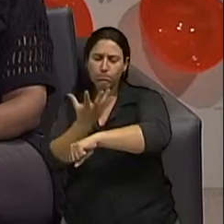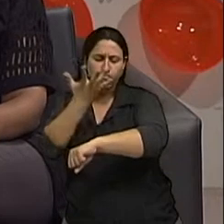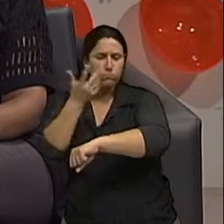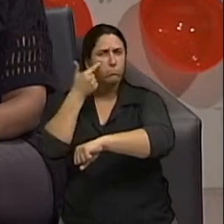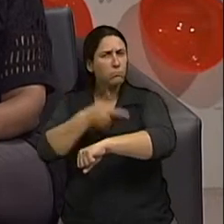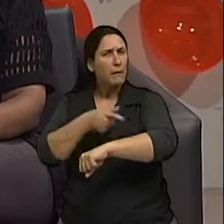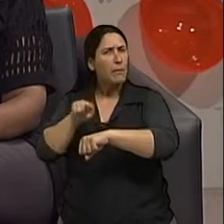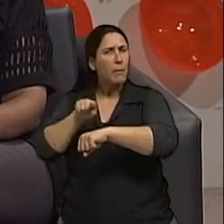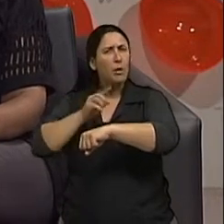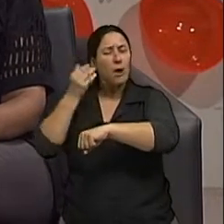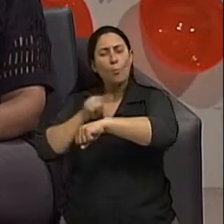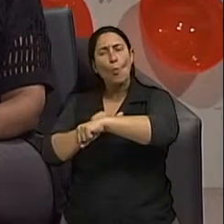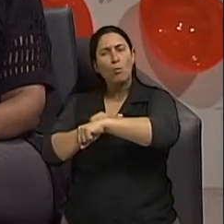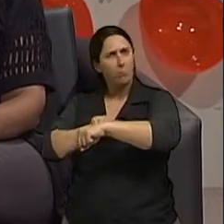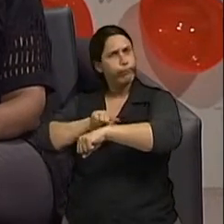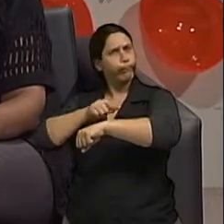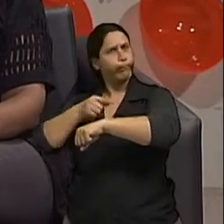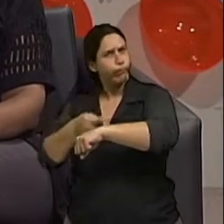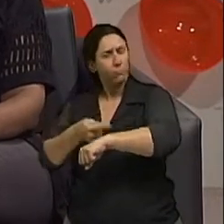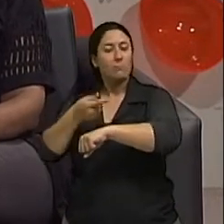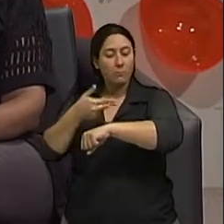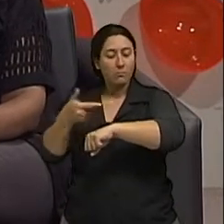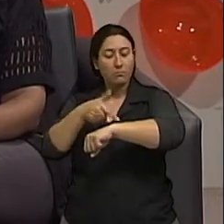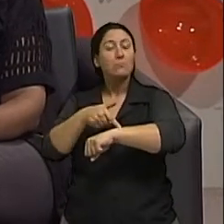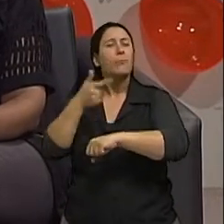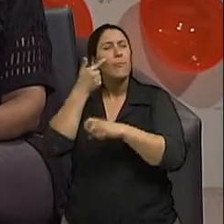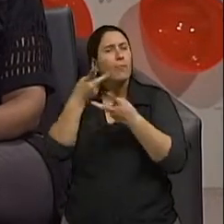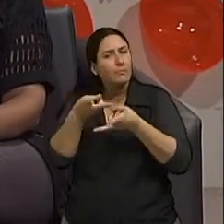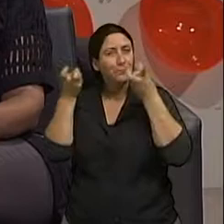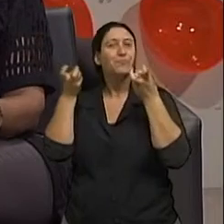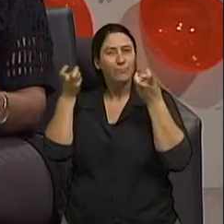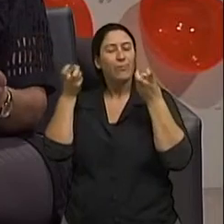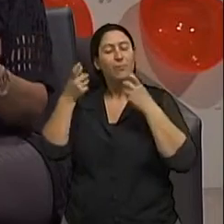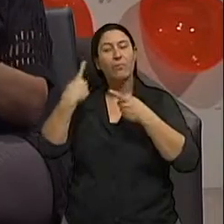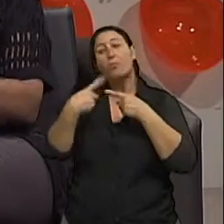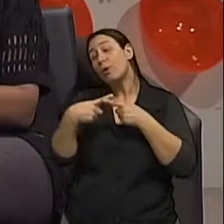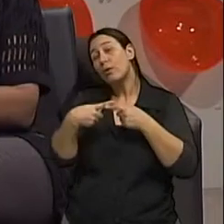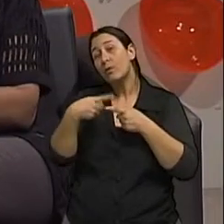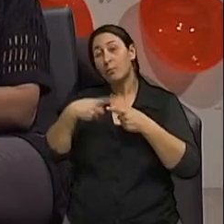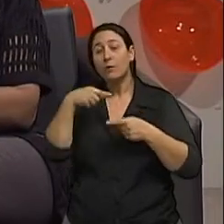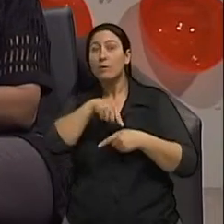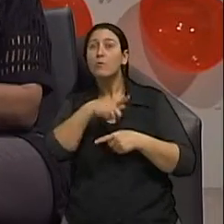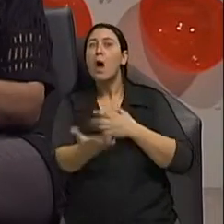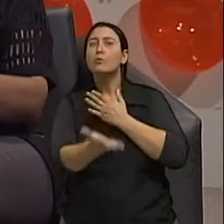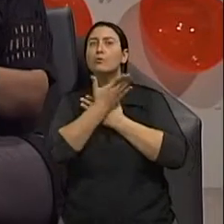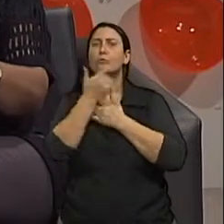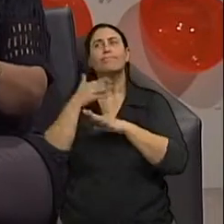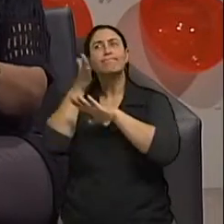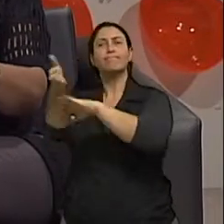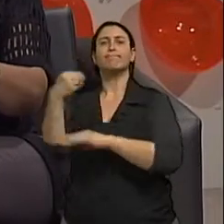textura de bordas as bordas também se modificaram se alteraram para que a gente busque esse atendimento.